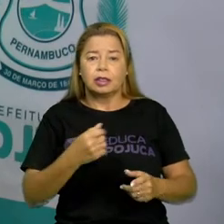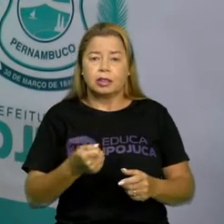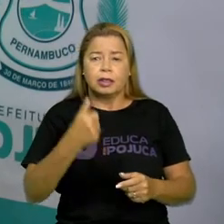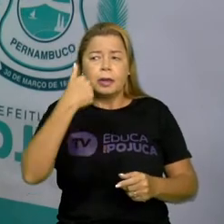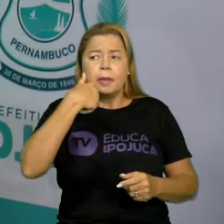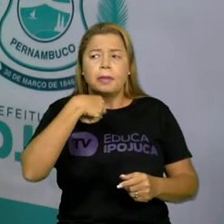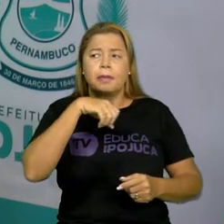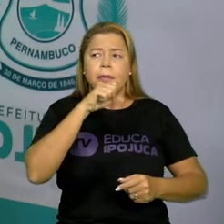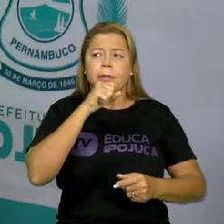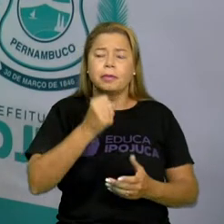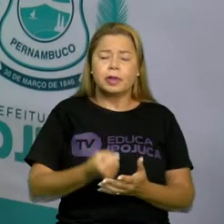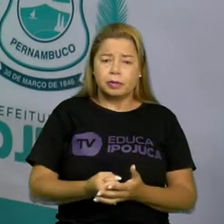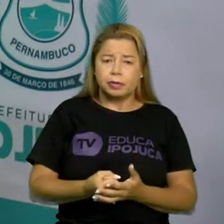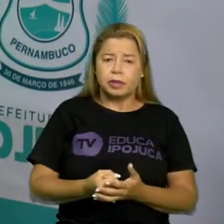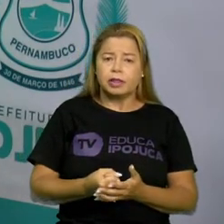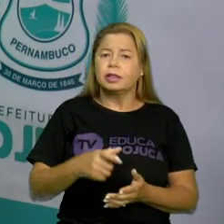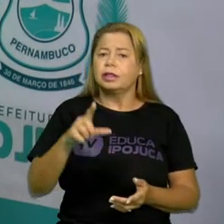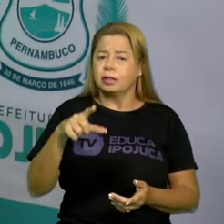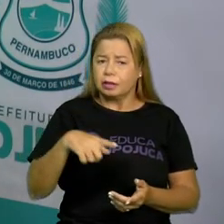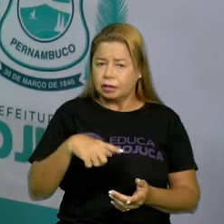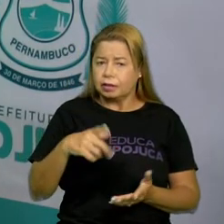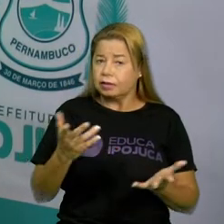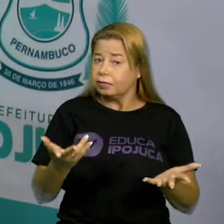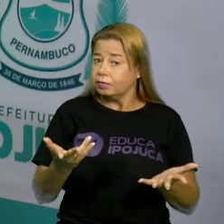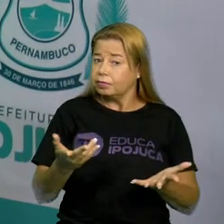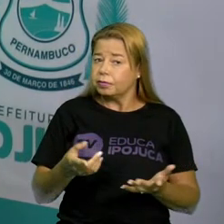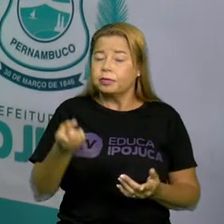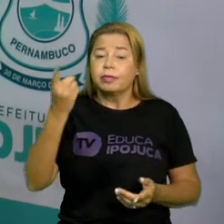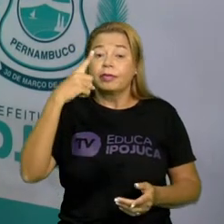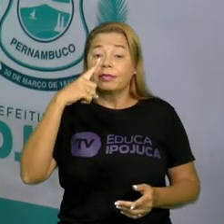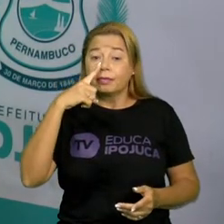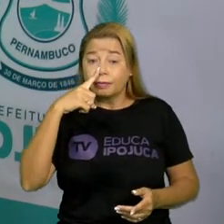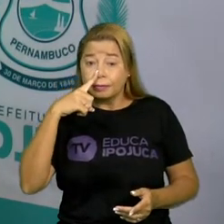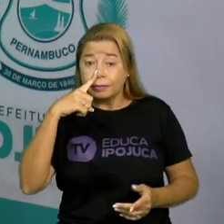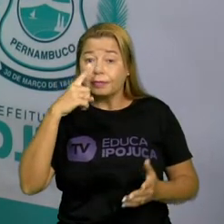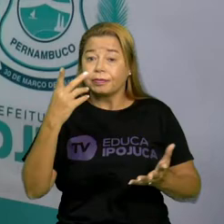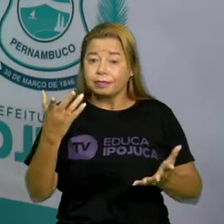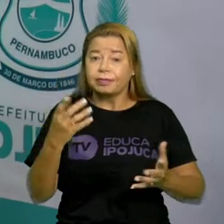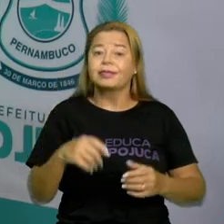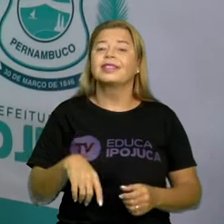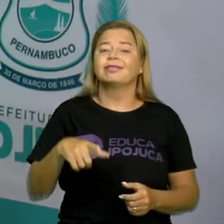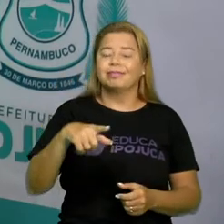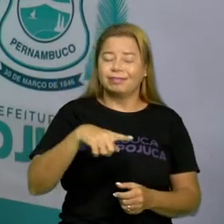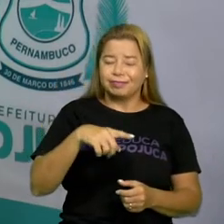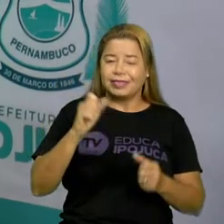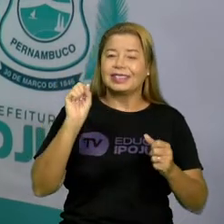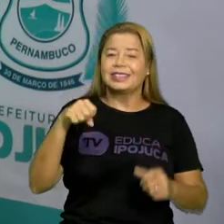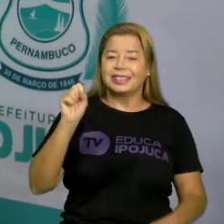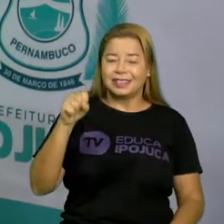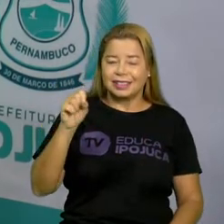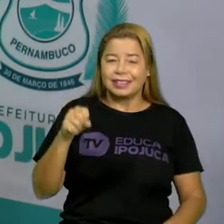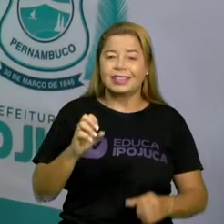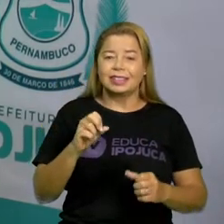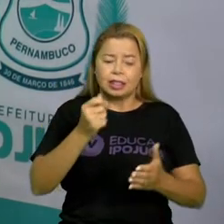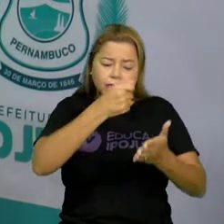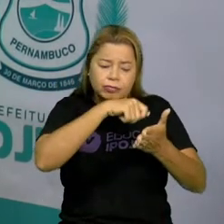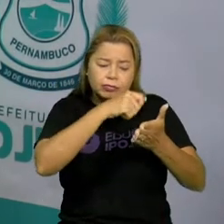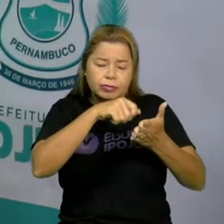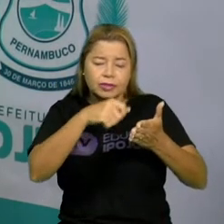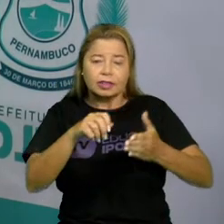sons nasais? Aí você faz o quê? Mamãe. Eita, tem sim. Aí escreve, tá bom?